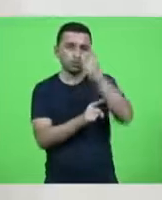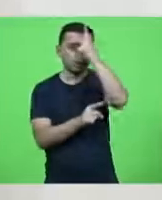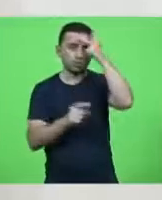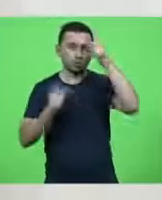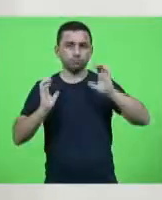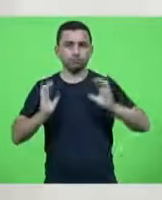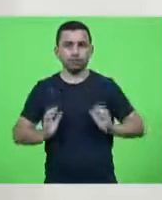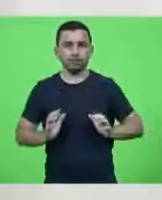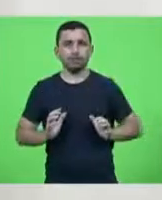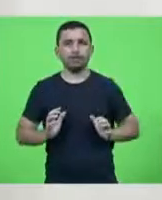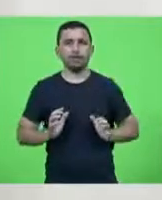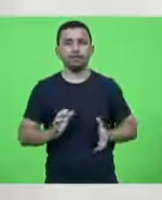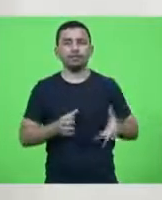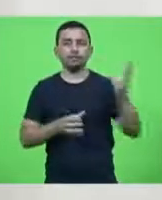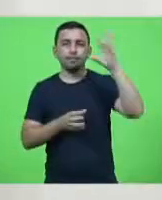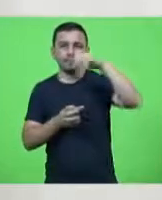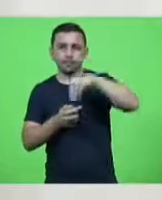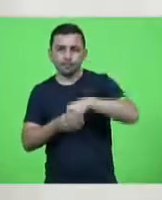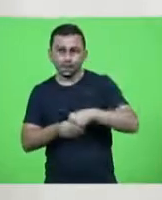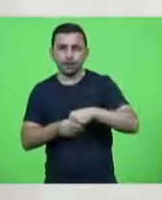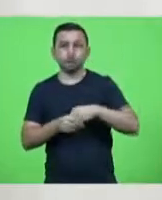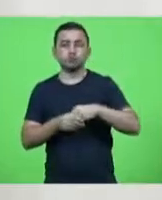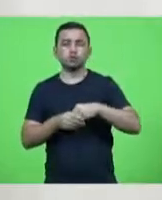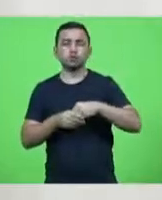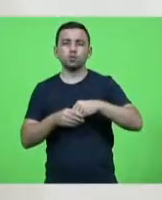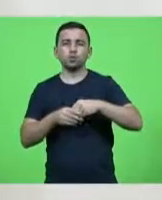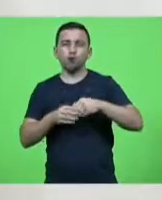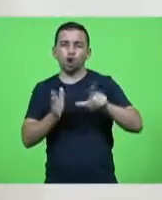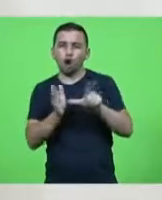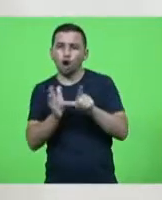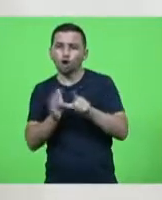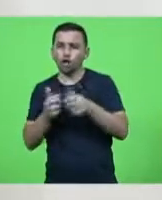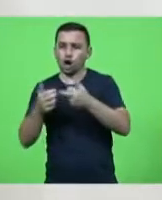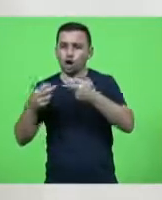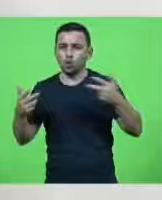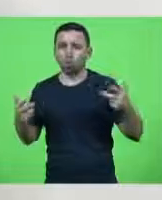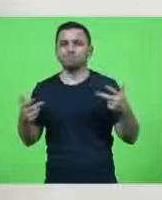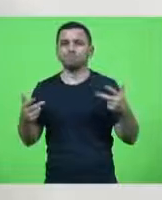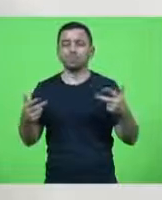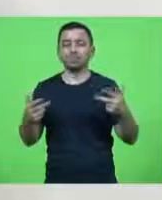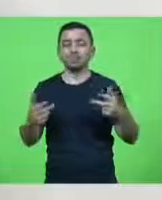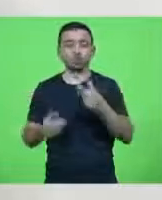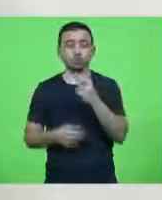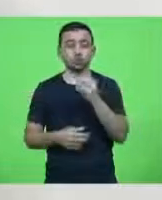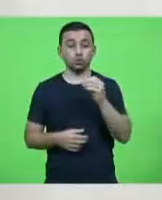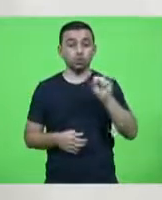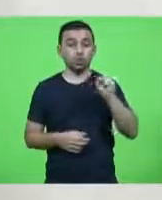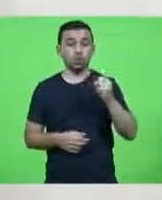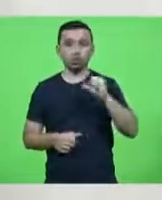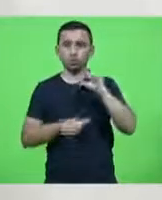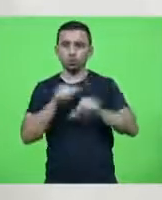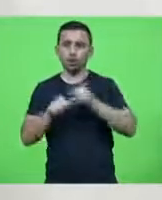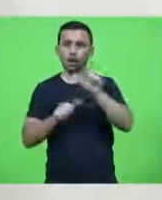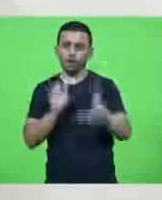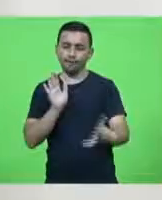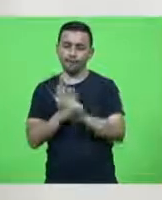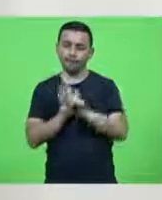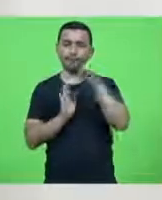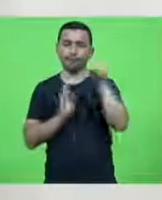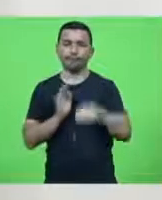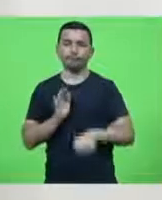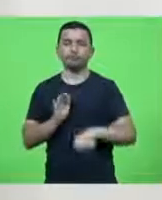dentro de um estabelecimento comercial ou público, que em 2008 foi transformado em lei aqui nesta Casa.